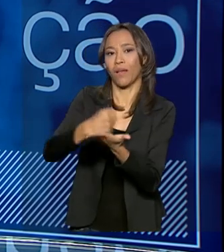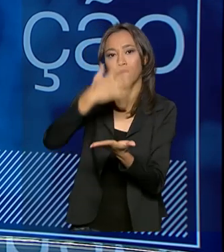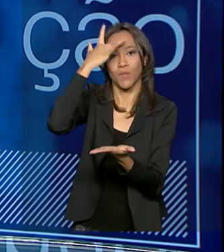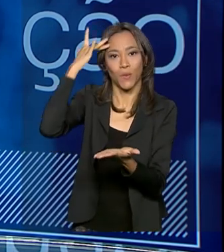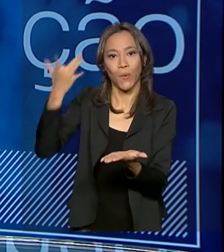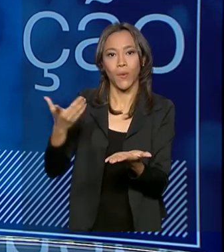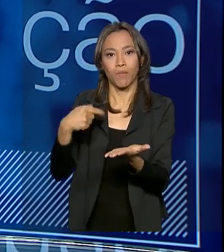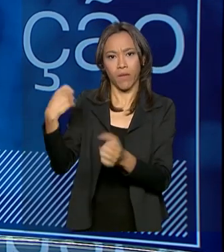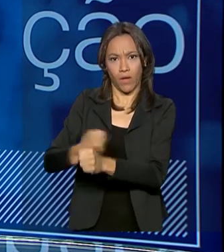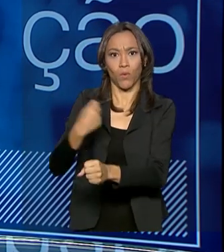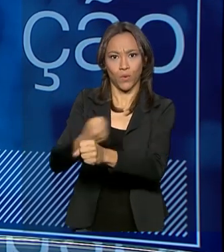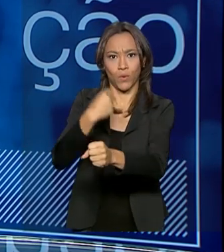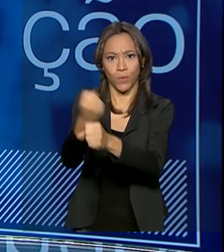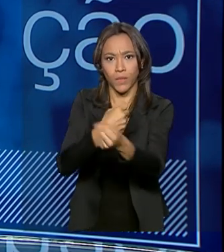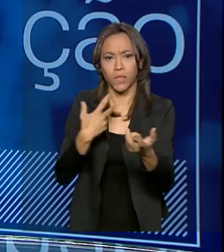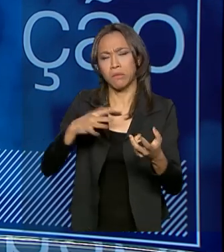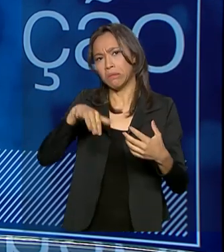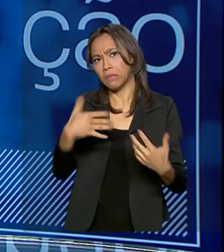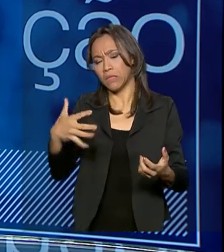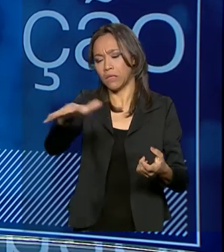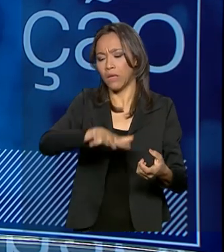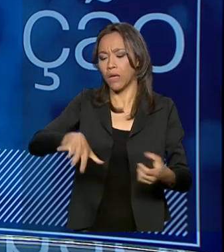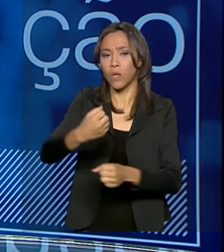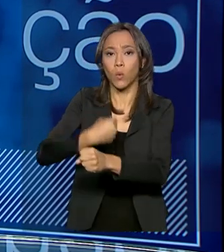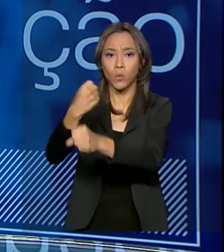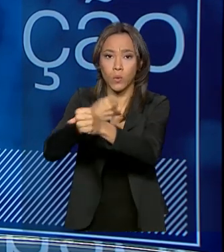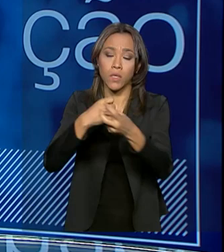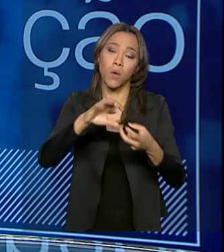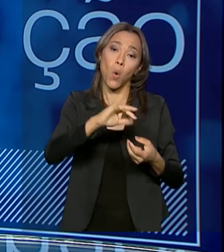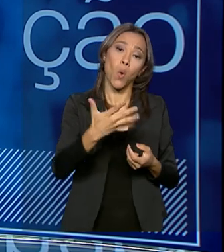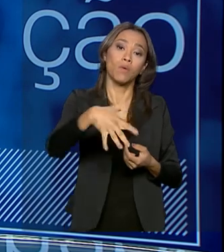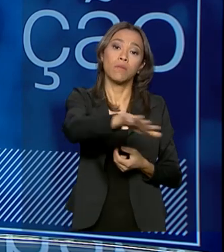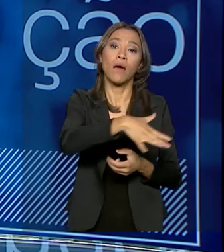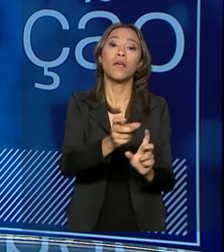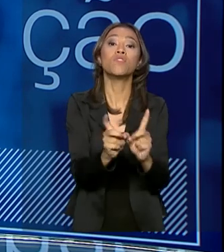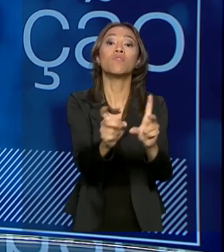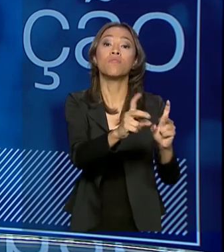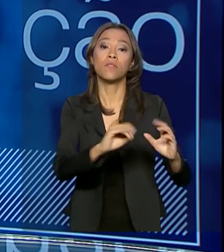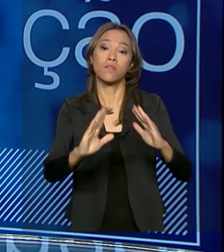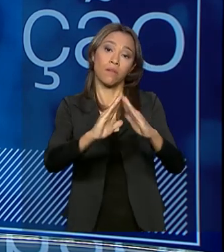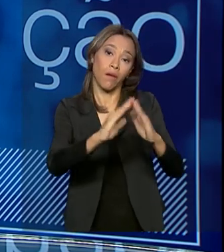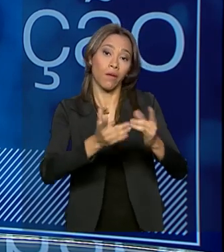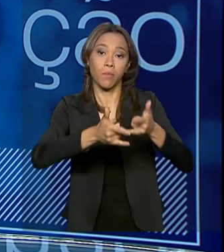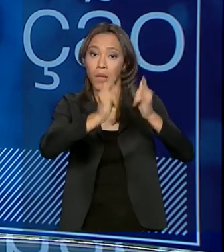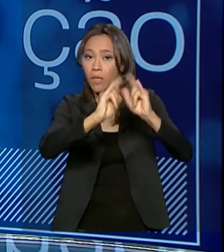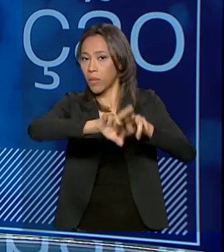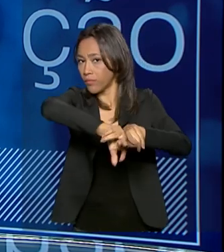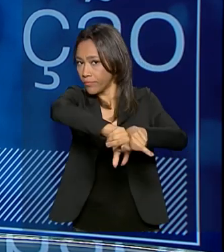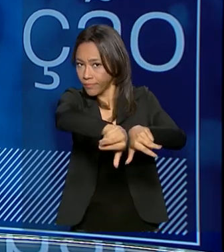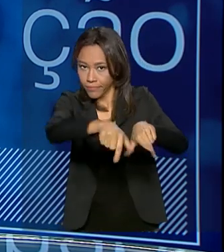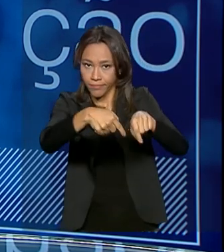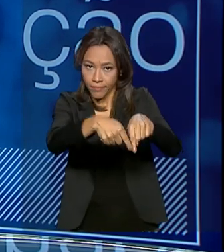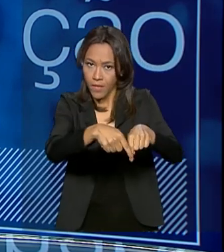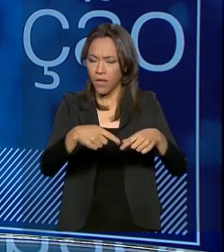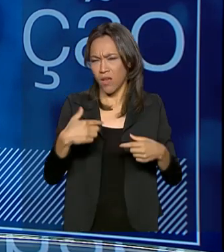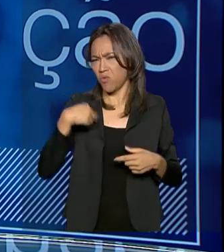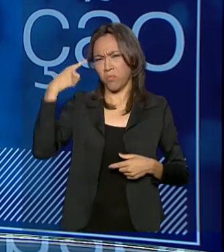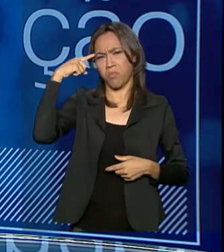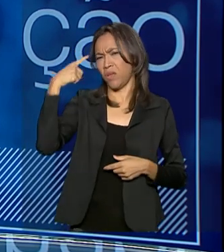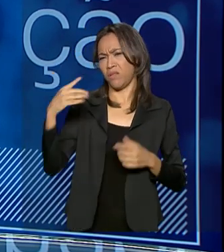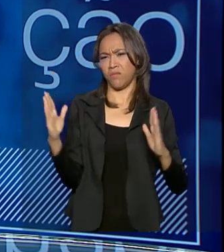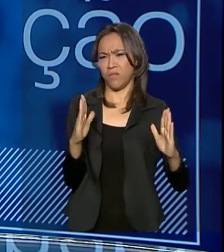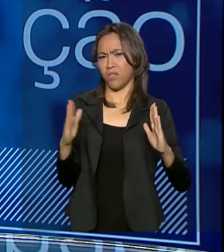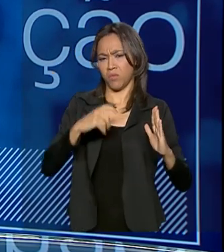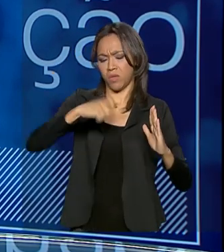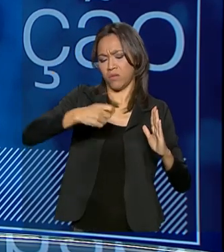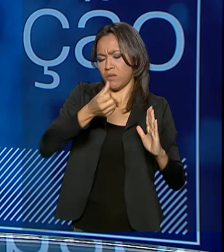você faz mais obra, seja na construção, seja na venda dos imóveis. Então, eu não penso que sejam seis meses e até nas